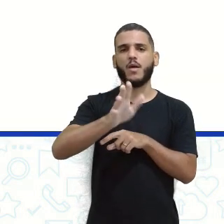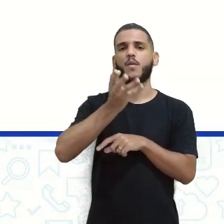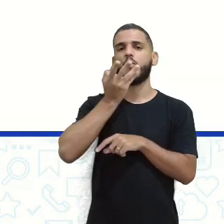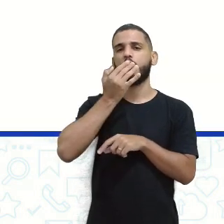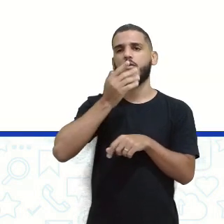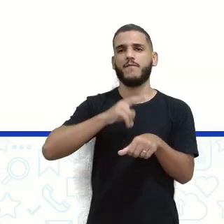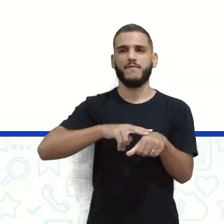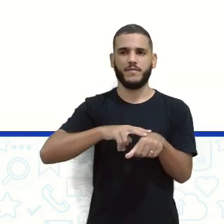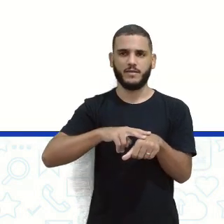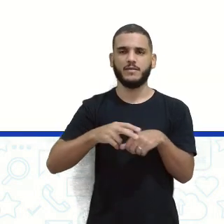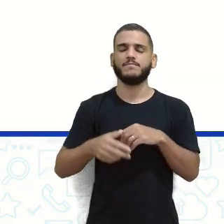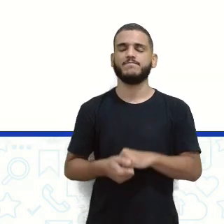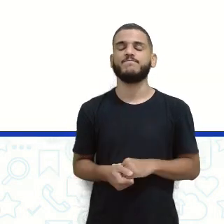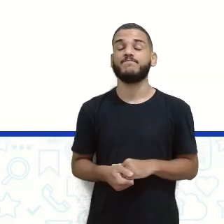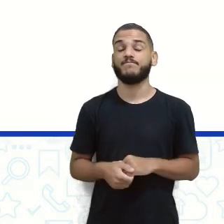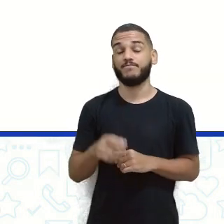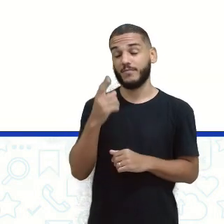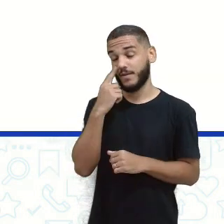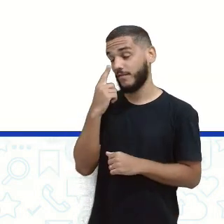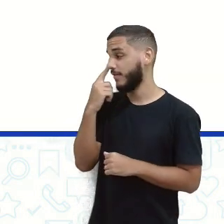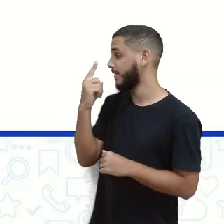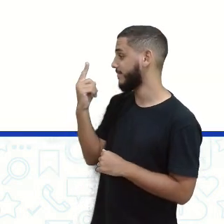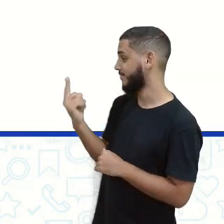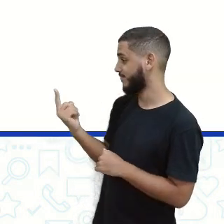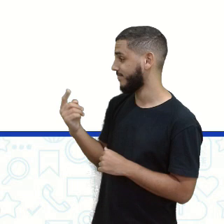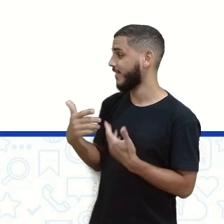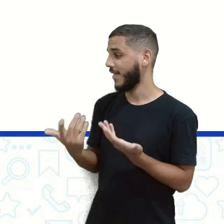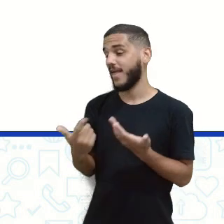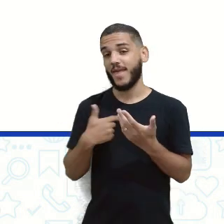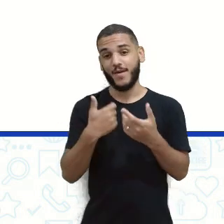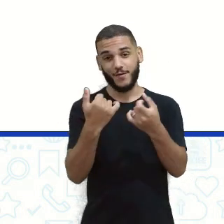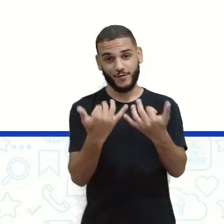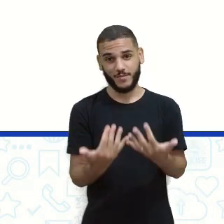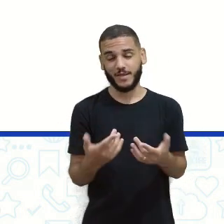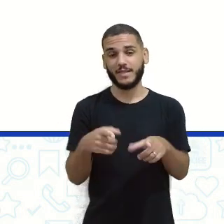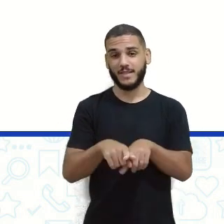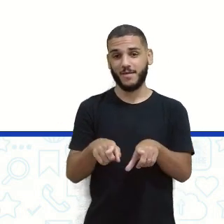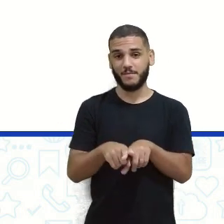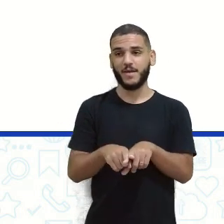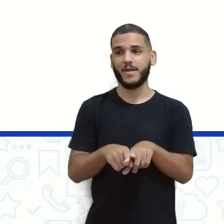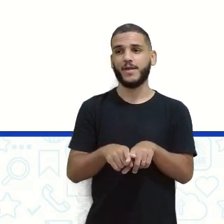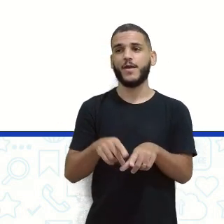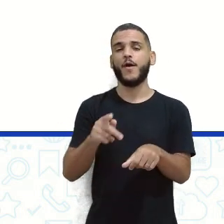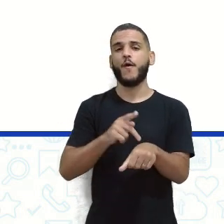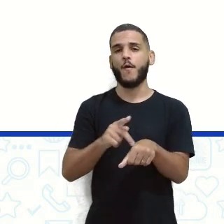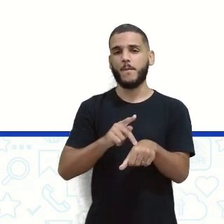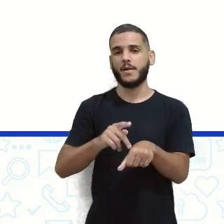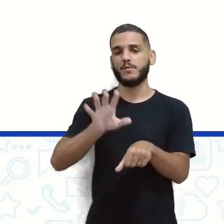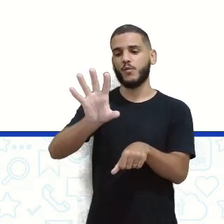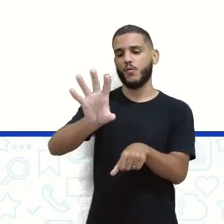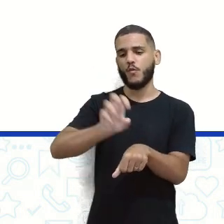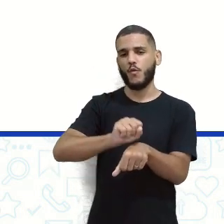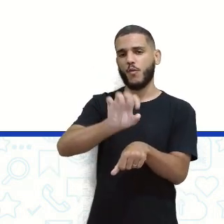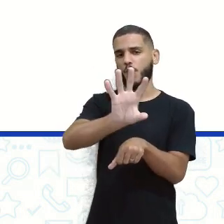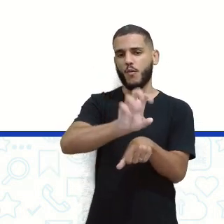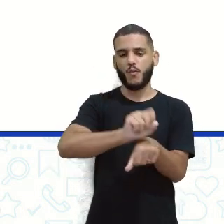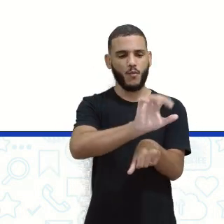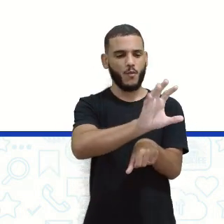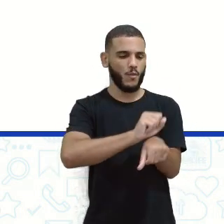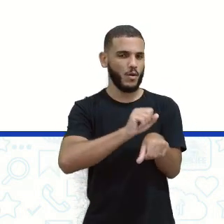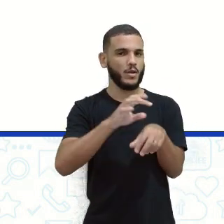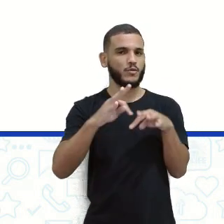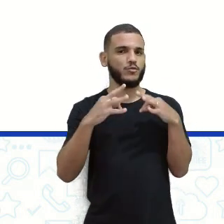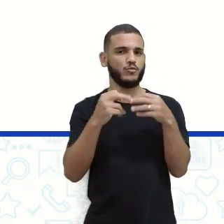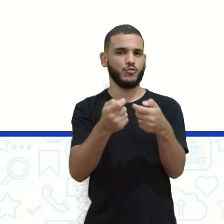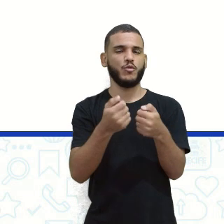vê o objeto verde. E o preto, como eu falei pra vocês, né? A professora Isabel até já comentou, absorve todas as componentes, né? Ou seja, todas as